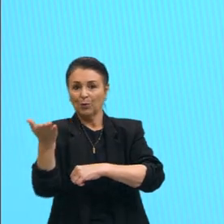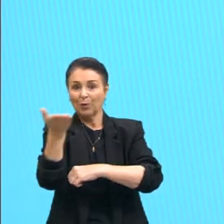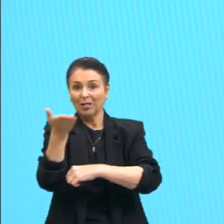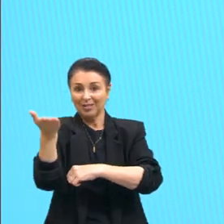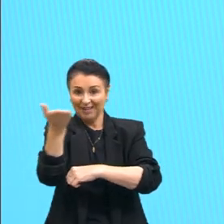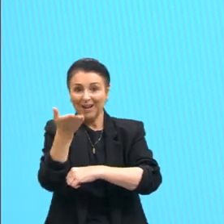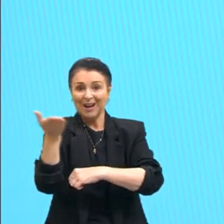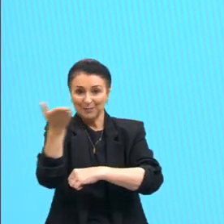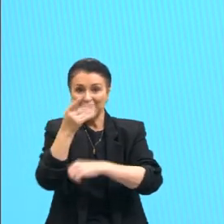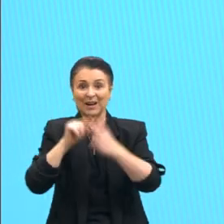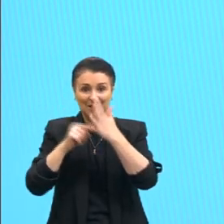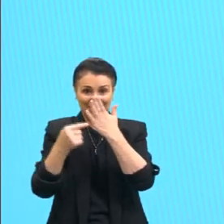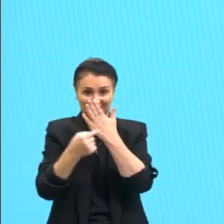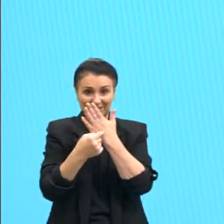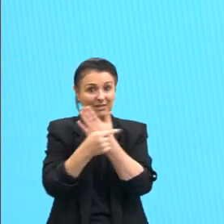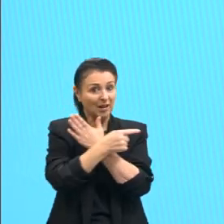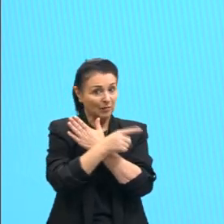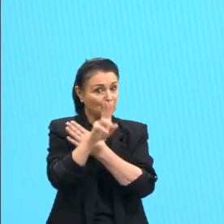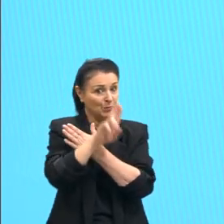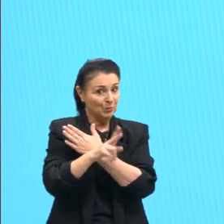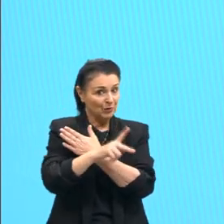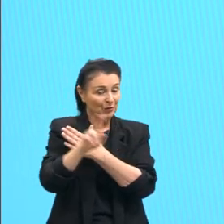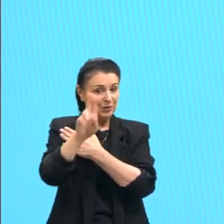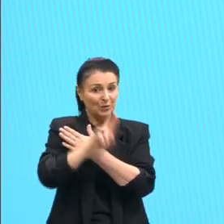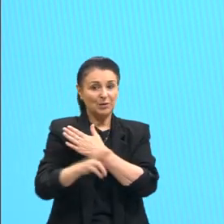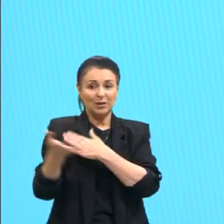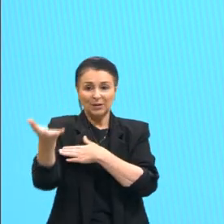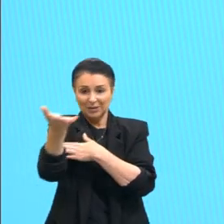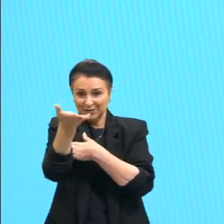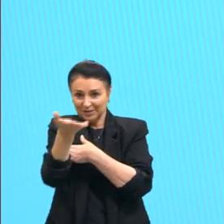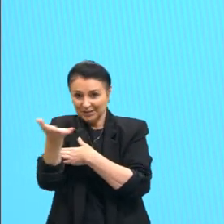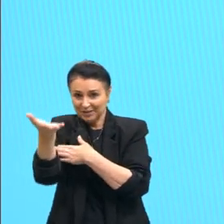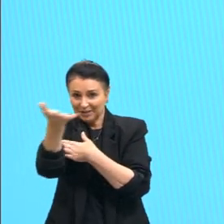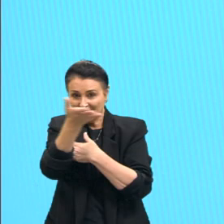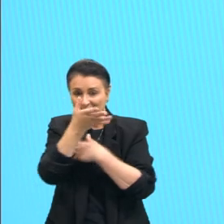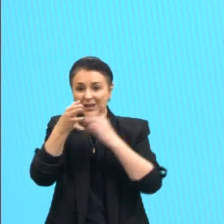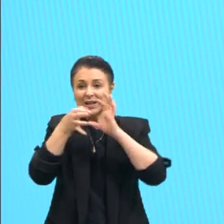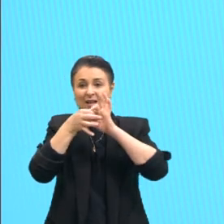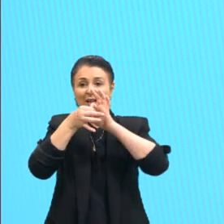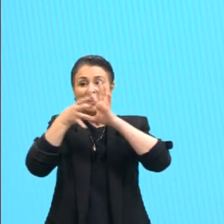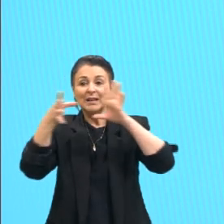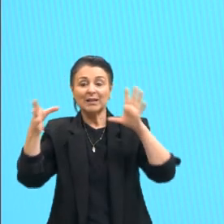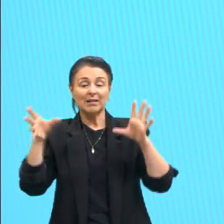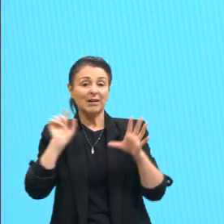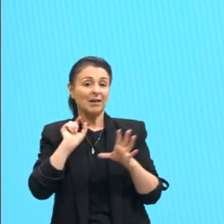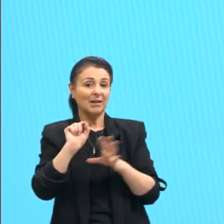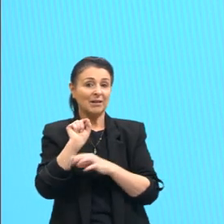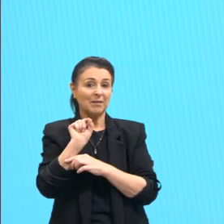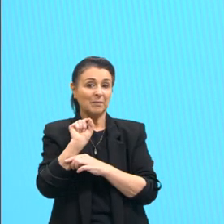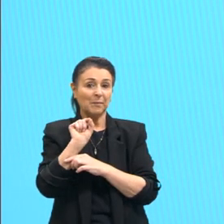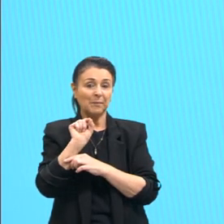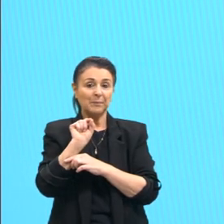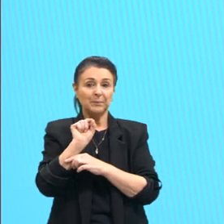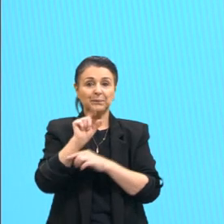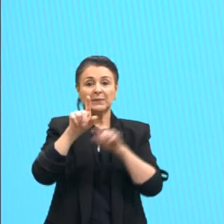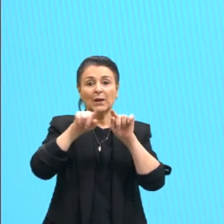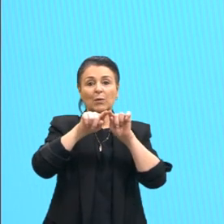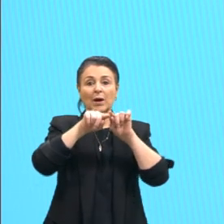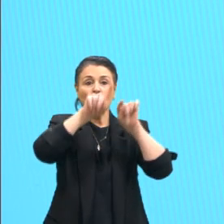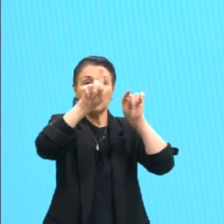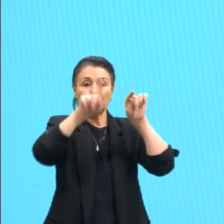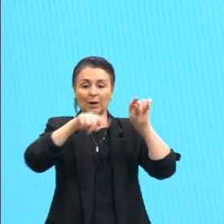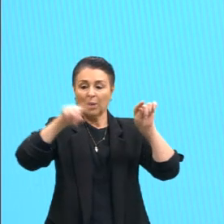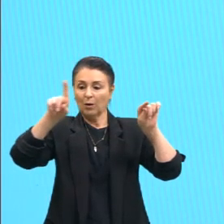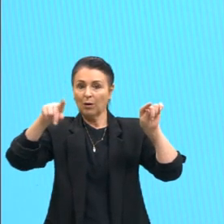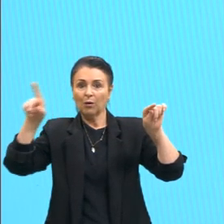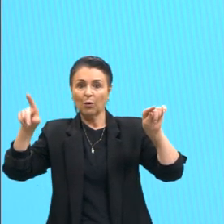aparelho. Então ele vai incidir, vai esquentar e vai liberar essa, essa, essa onda aí de calor, certo?